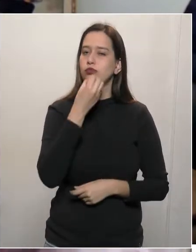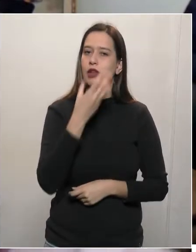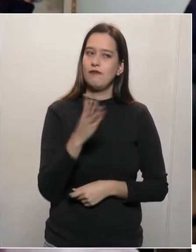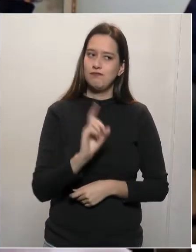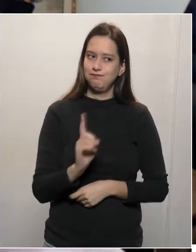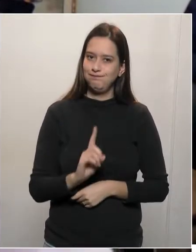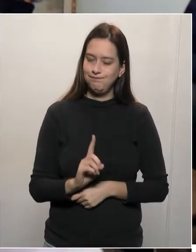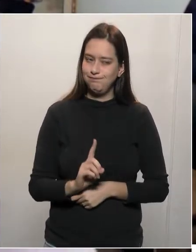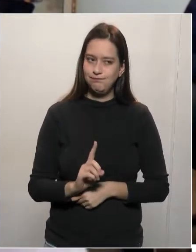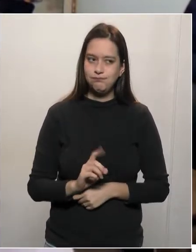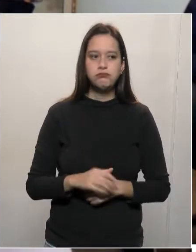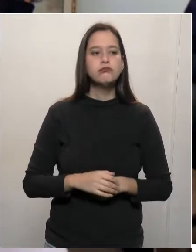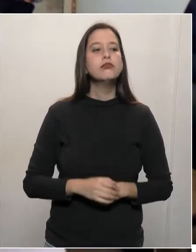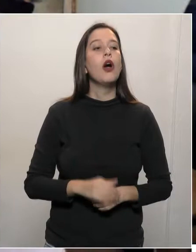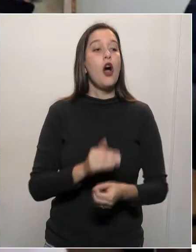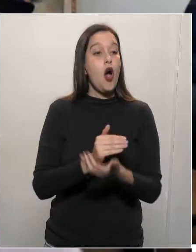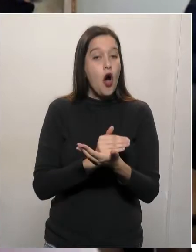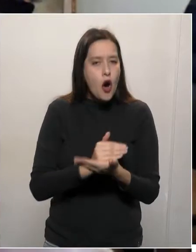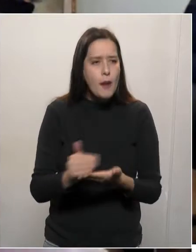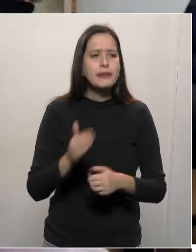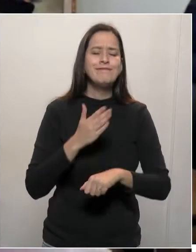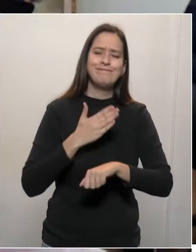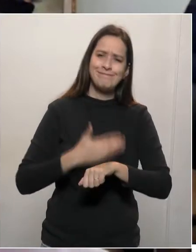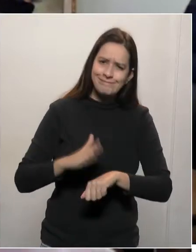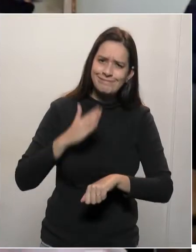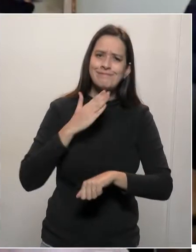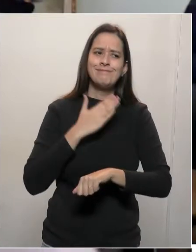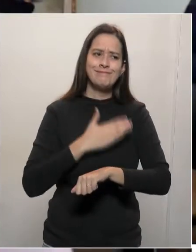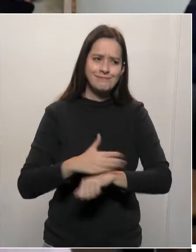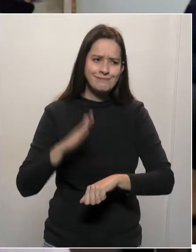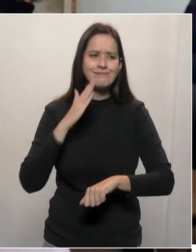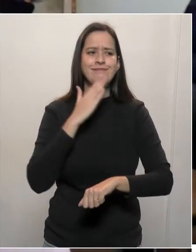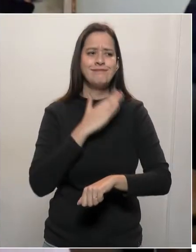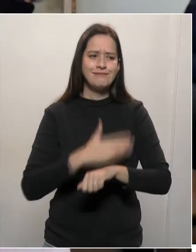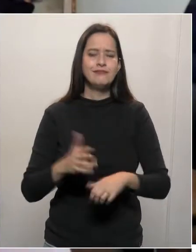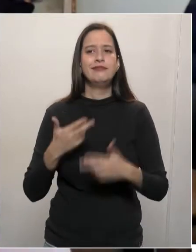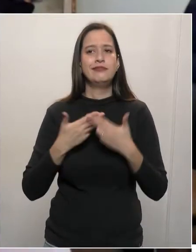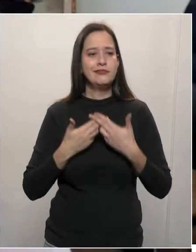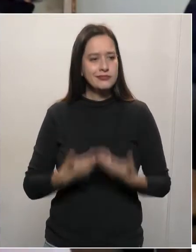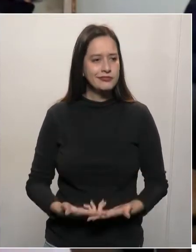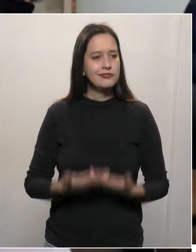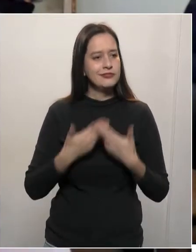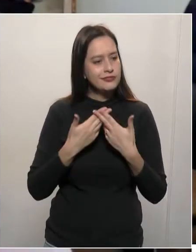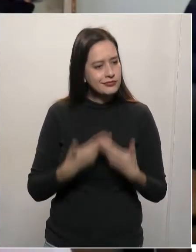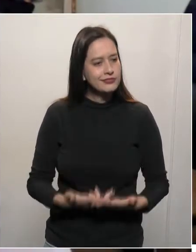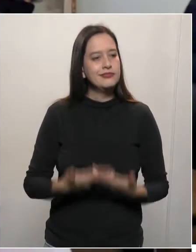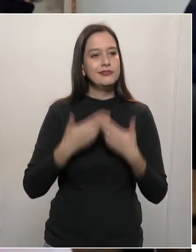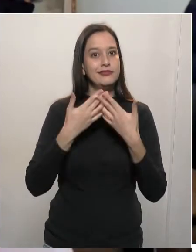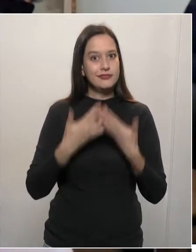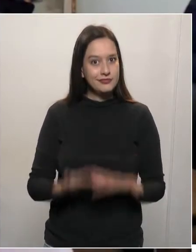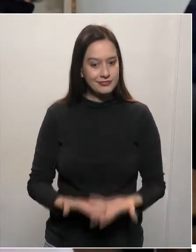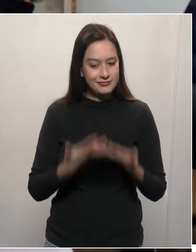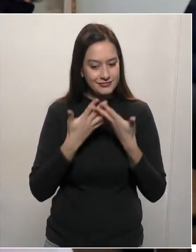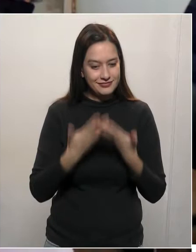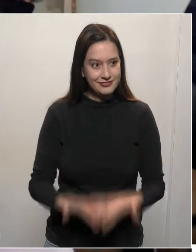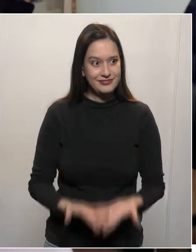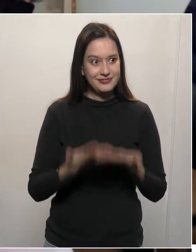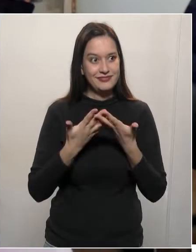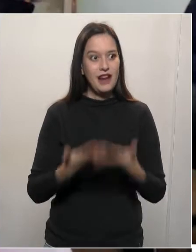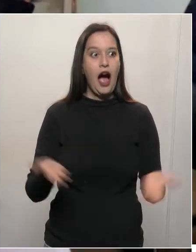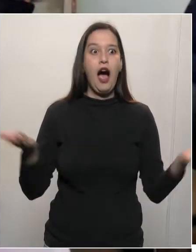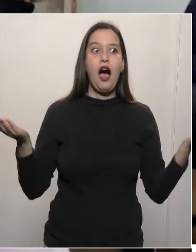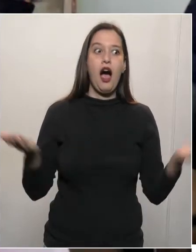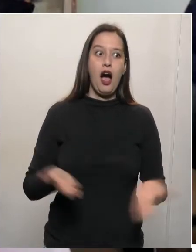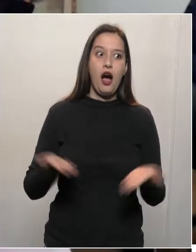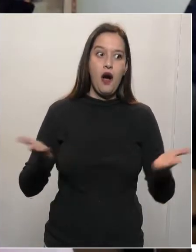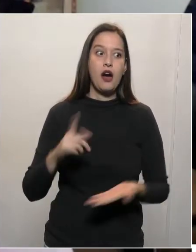Então, baseado nessa paciência, que eu estou tendo a tranquilidade necessária para escutar algumas bobagens que estão sendo